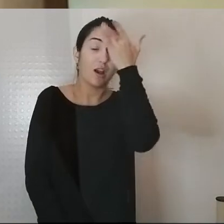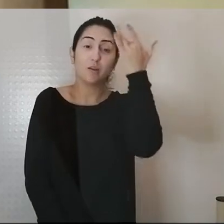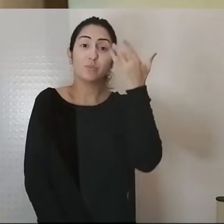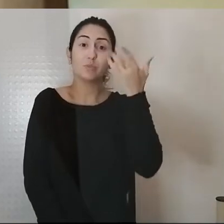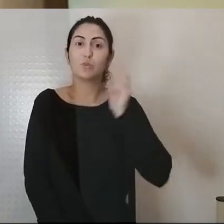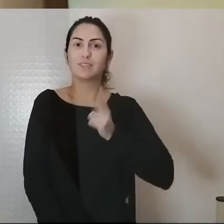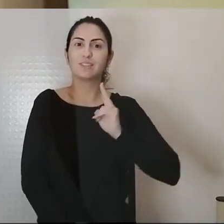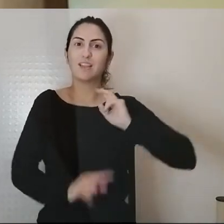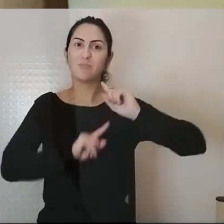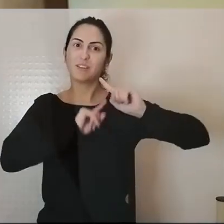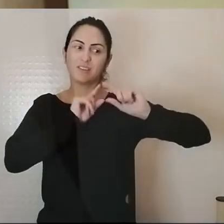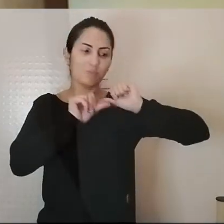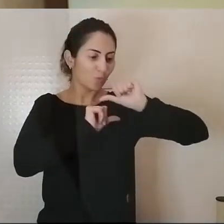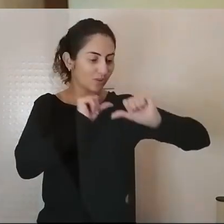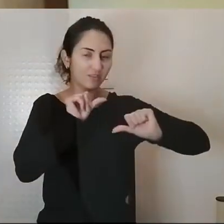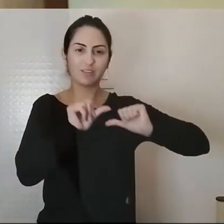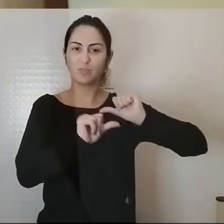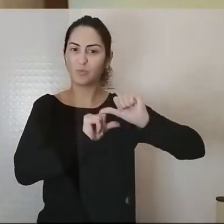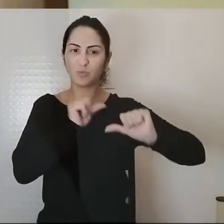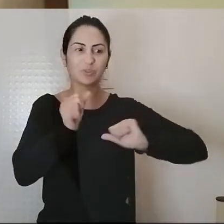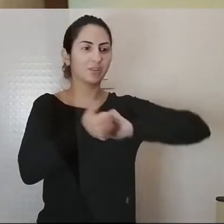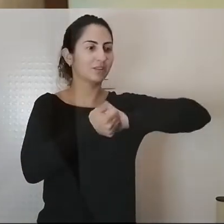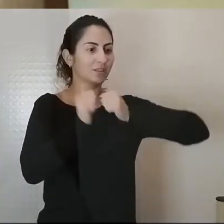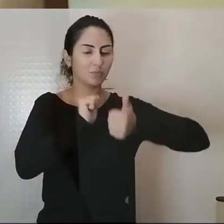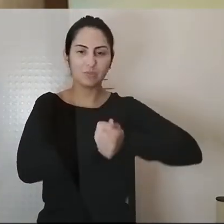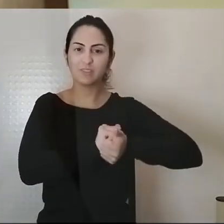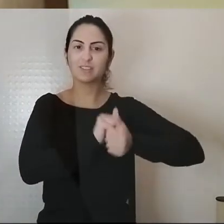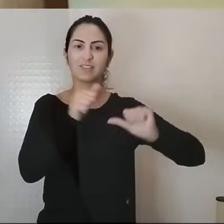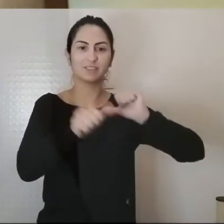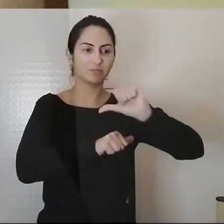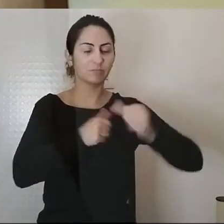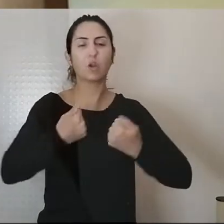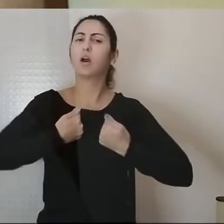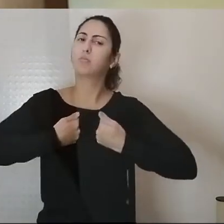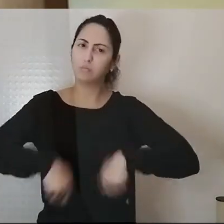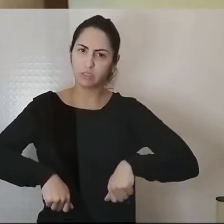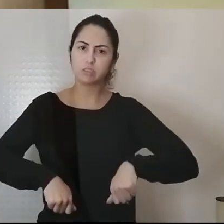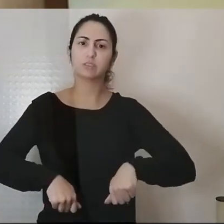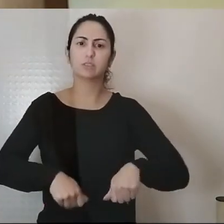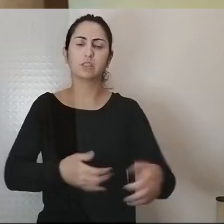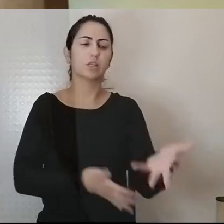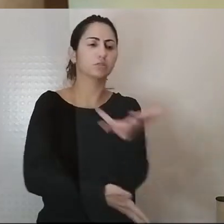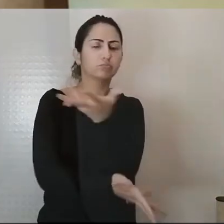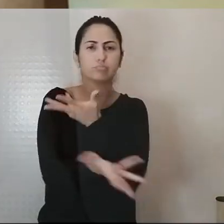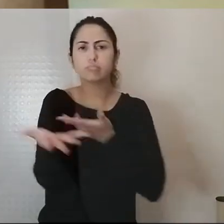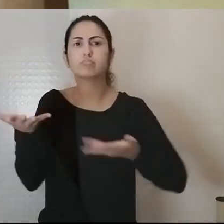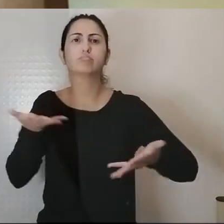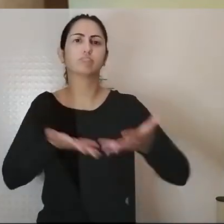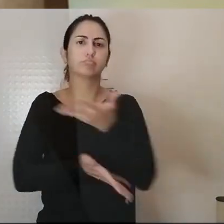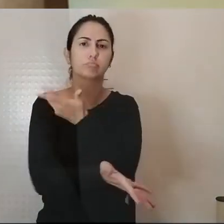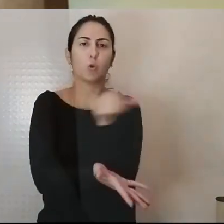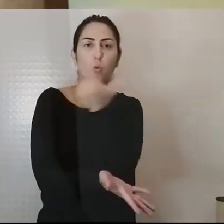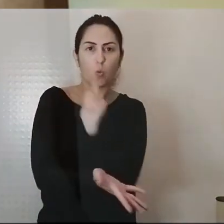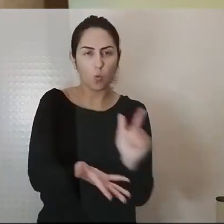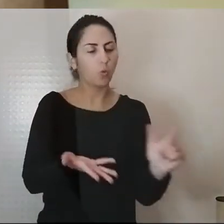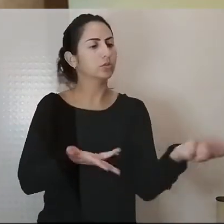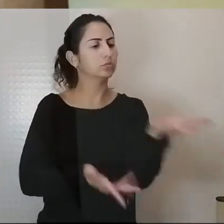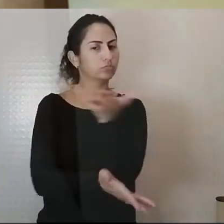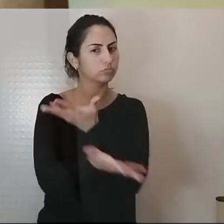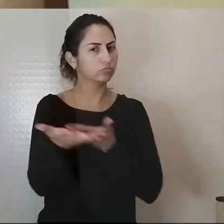transforma-se constantemente, se adapta para ser capaz de se articular com outros nestas